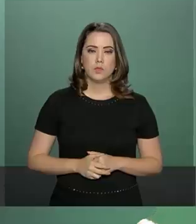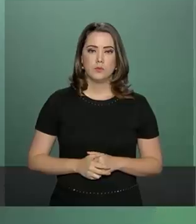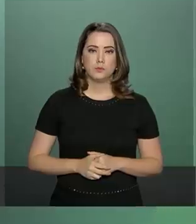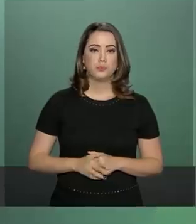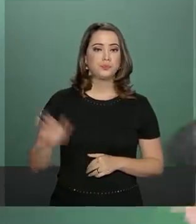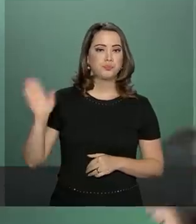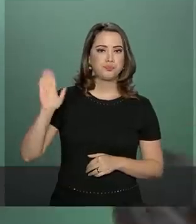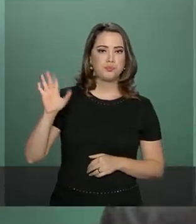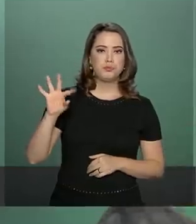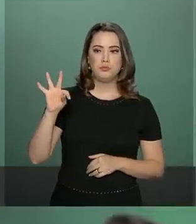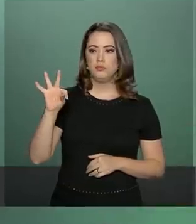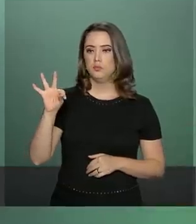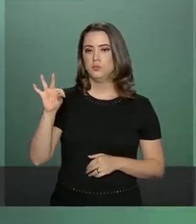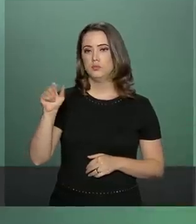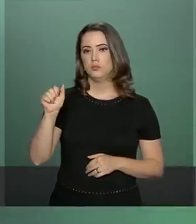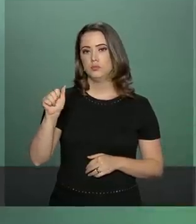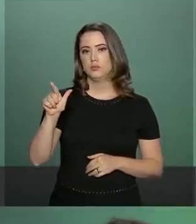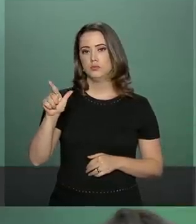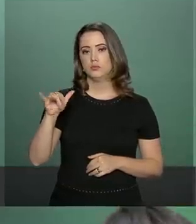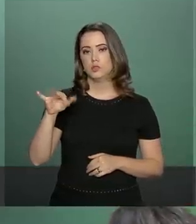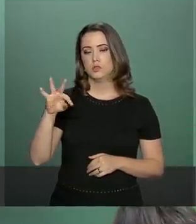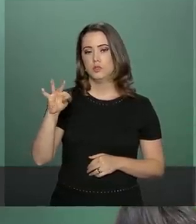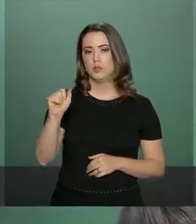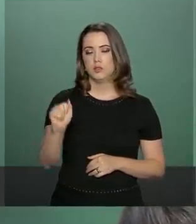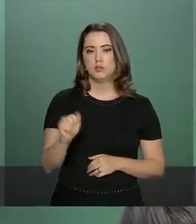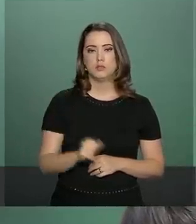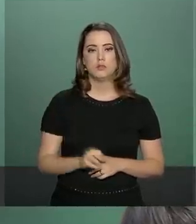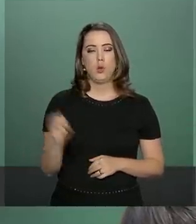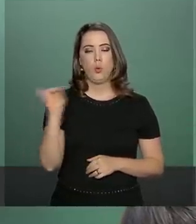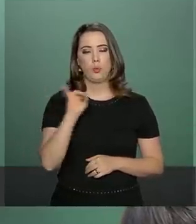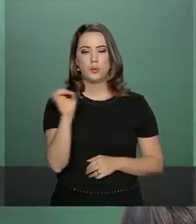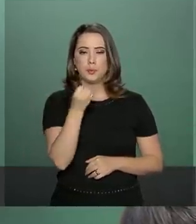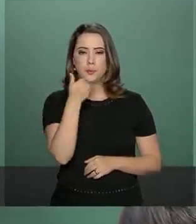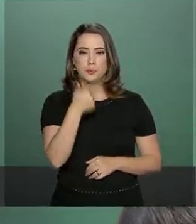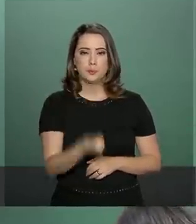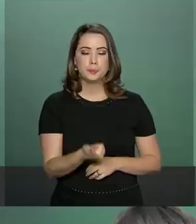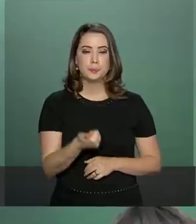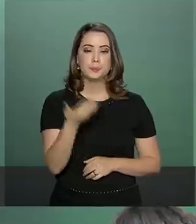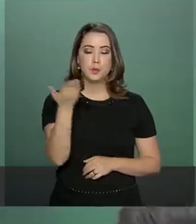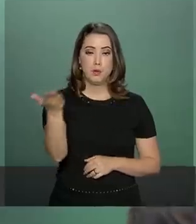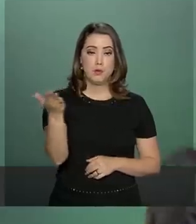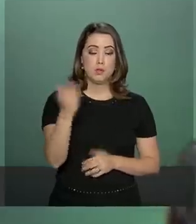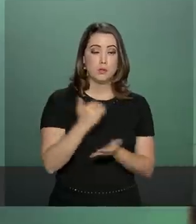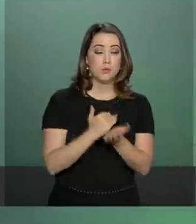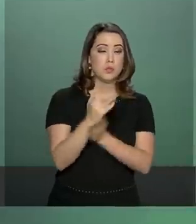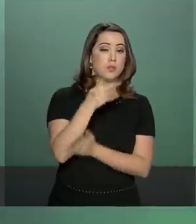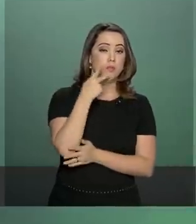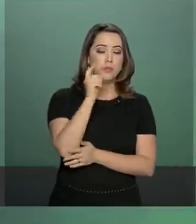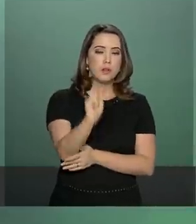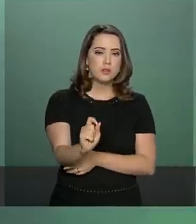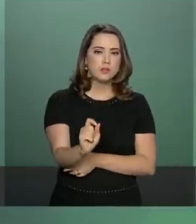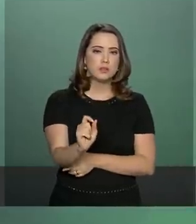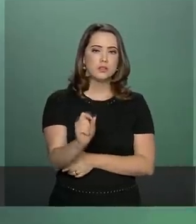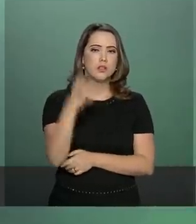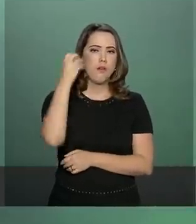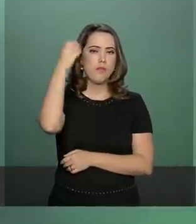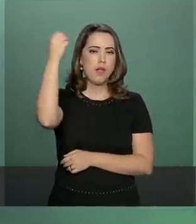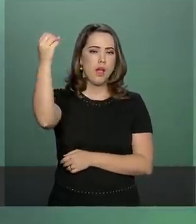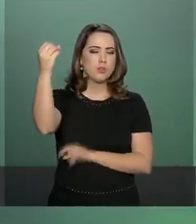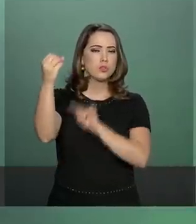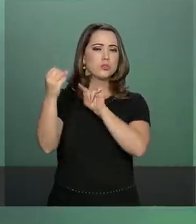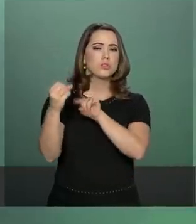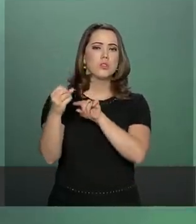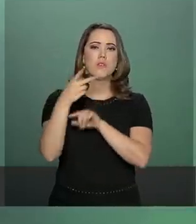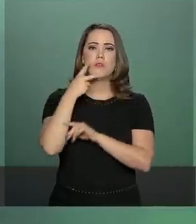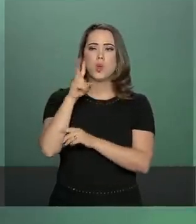General, Thalita Fernandes, da Folha de São Paulo. Como vai, Thalita? Tudo bem. O senhor começou falando a respeito da viagem exterior, a